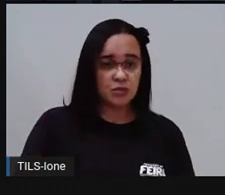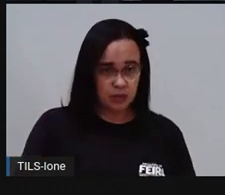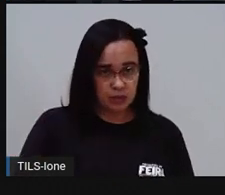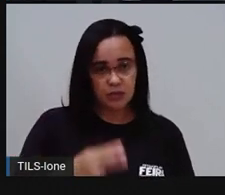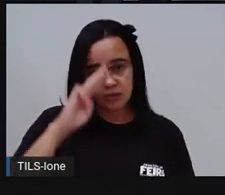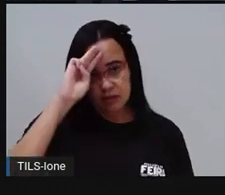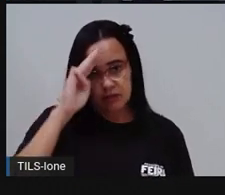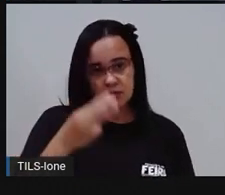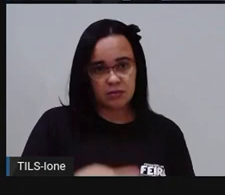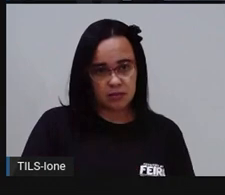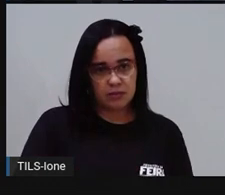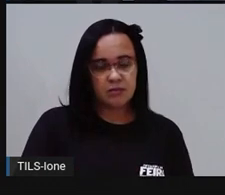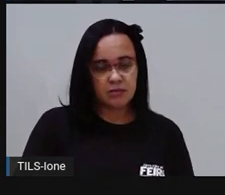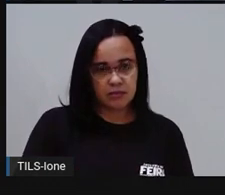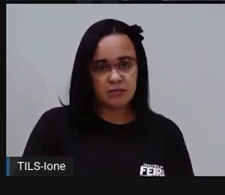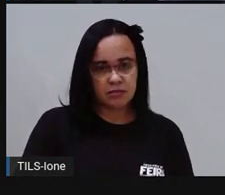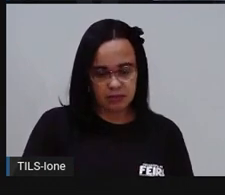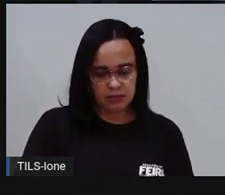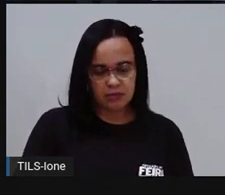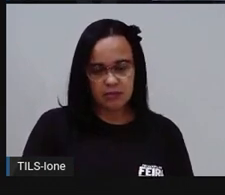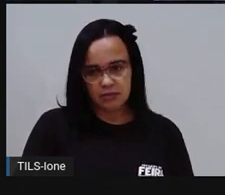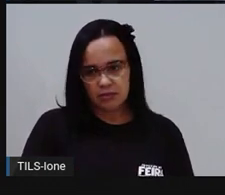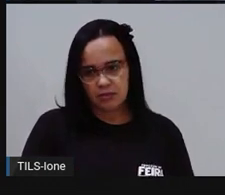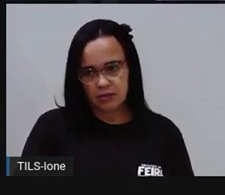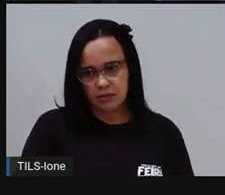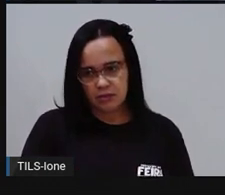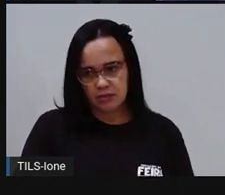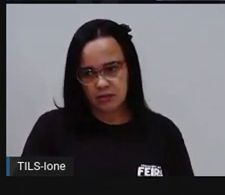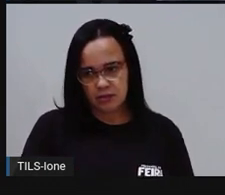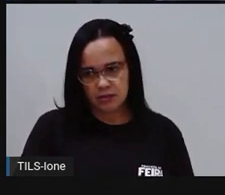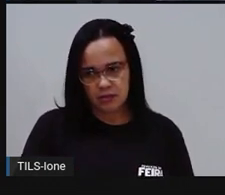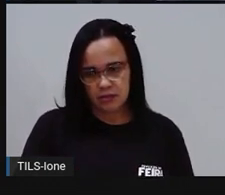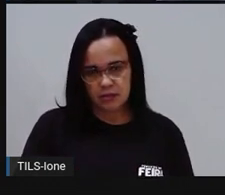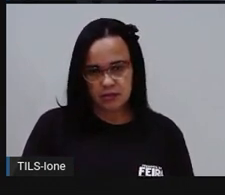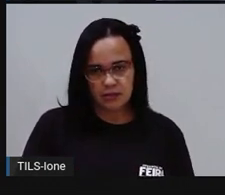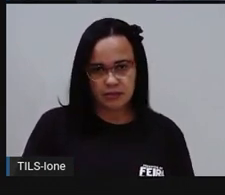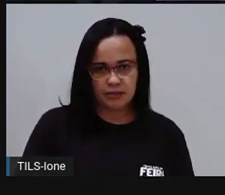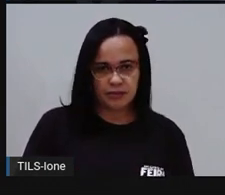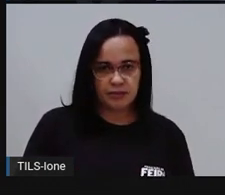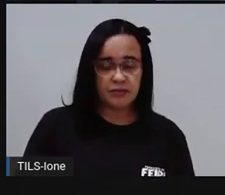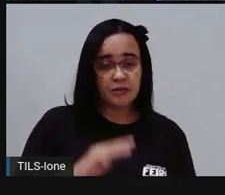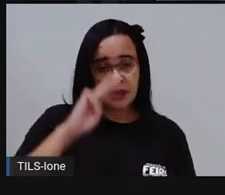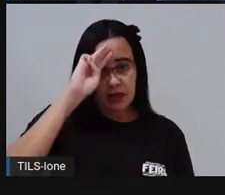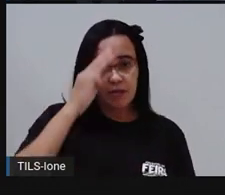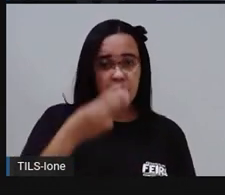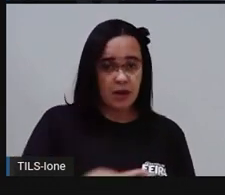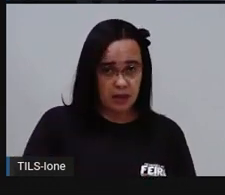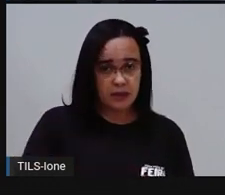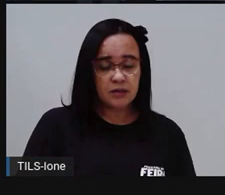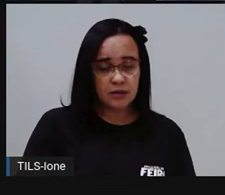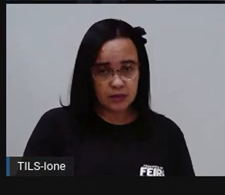essa... Esse registro, até vocês lembrarem de qual, tá bom? Ó, março.